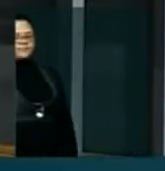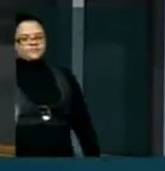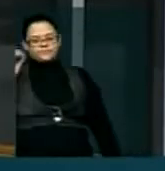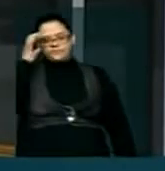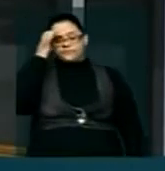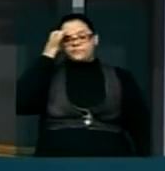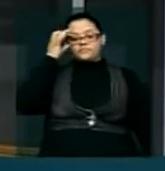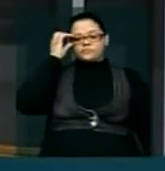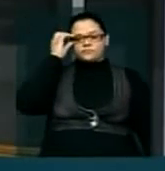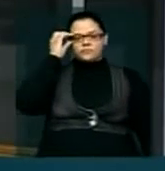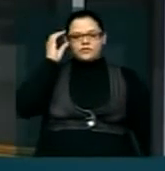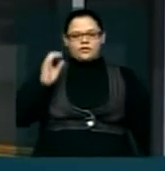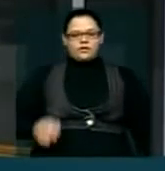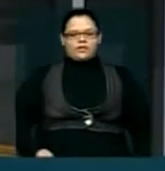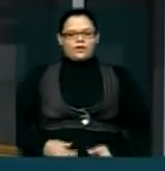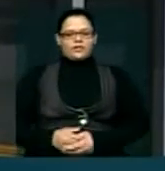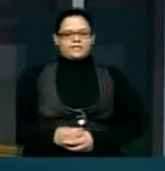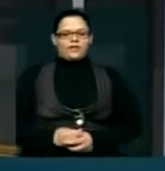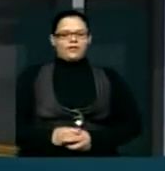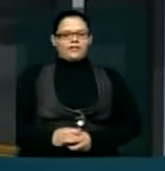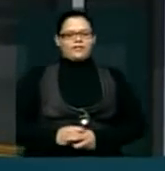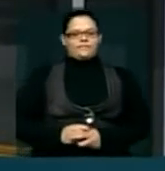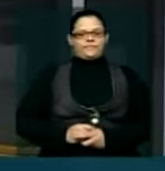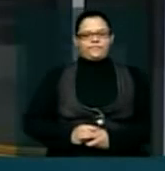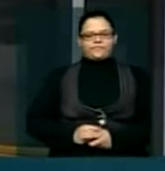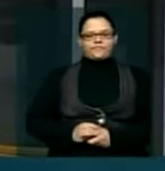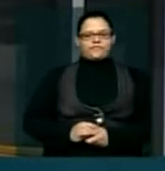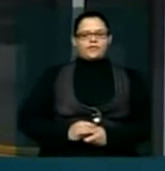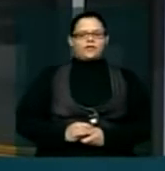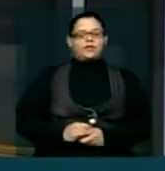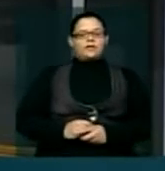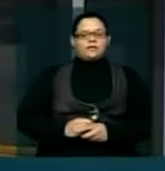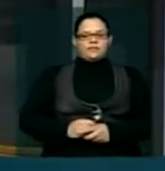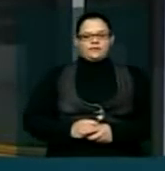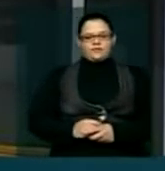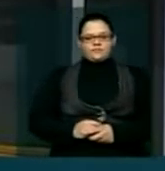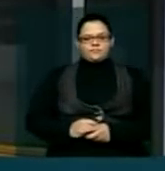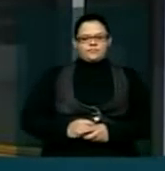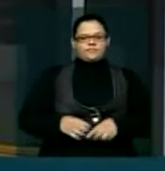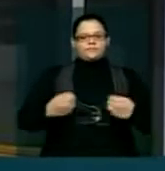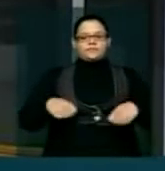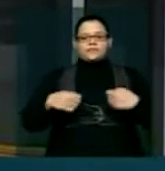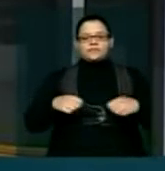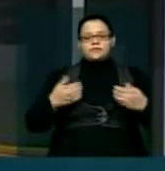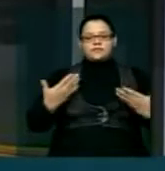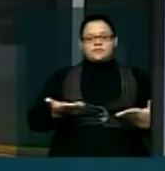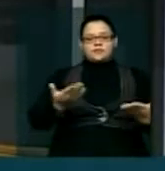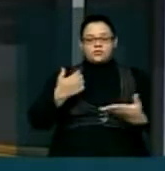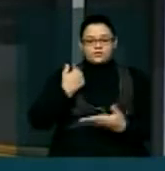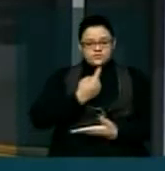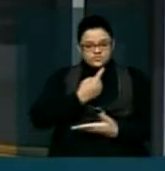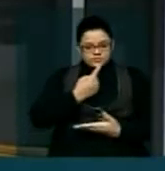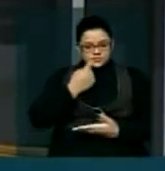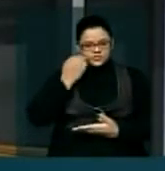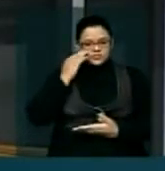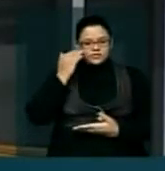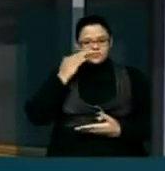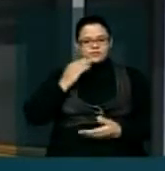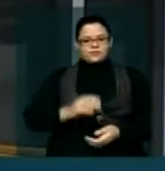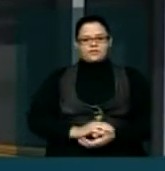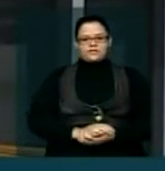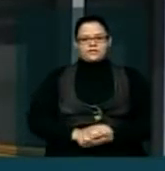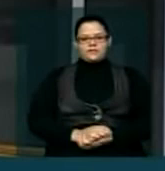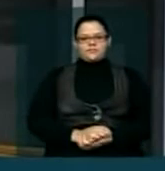de 2012. Por outro lado, Sr. Presidente, é necessário se notar que esta é uma das mais agudas